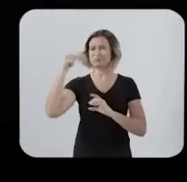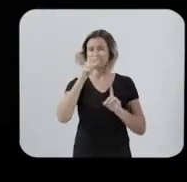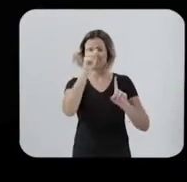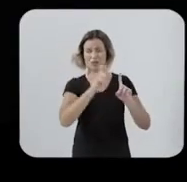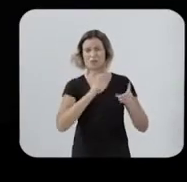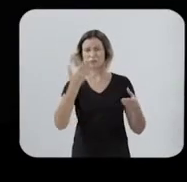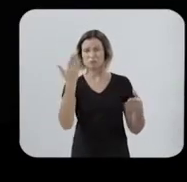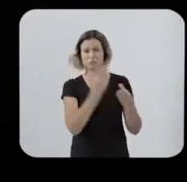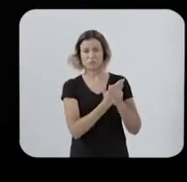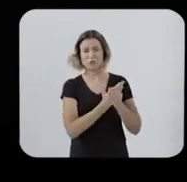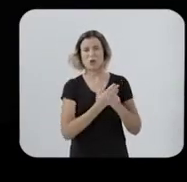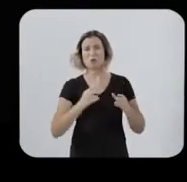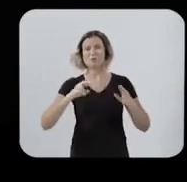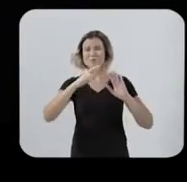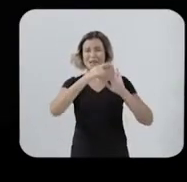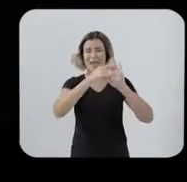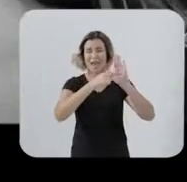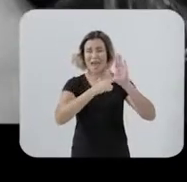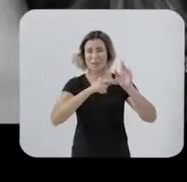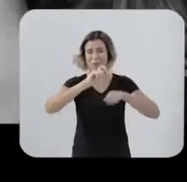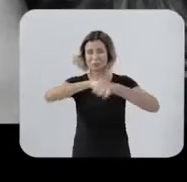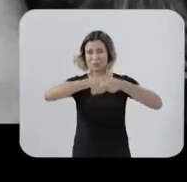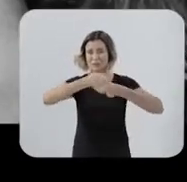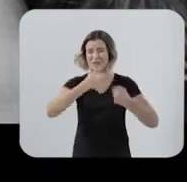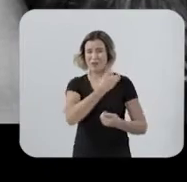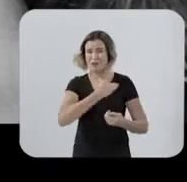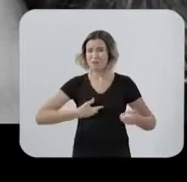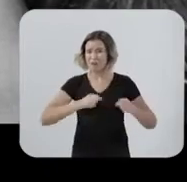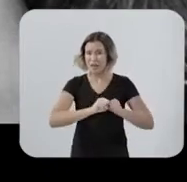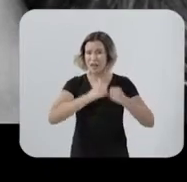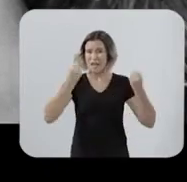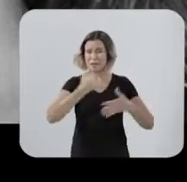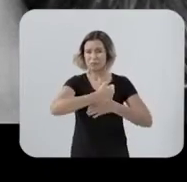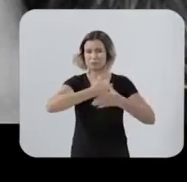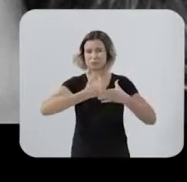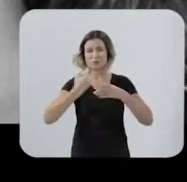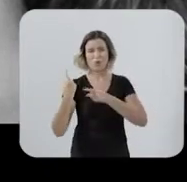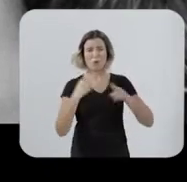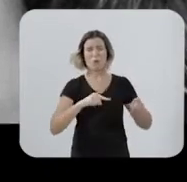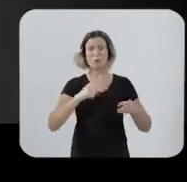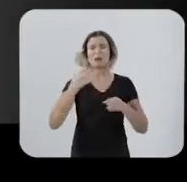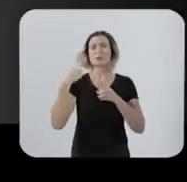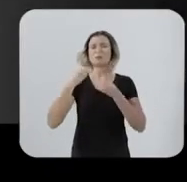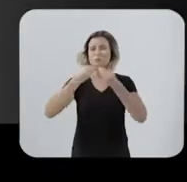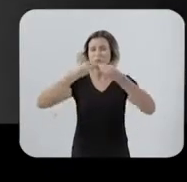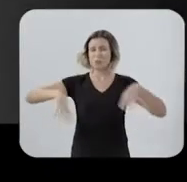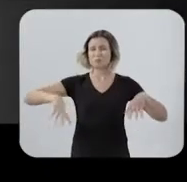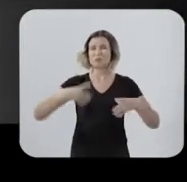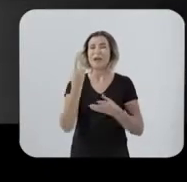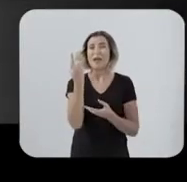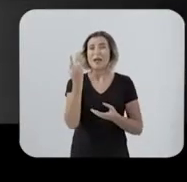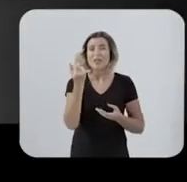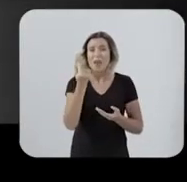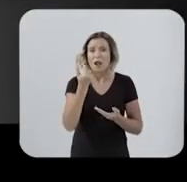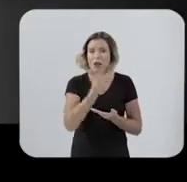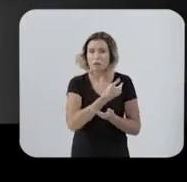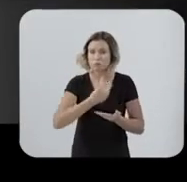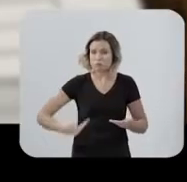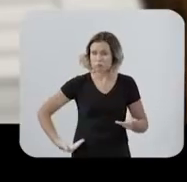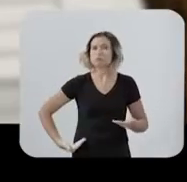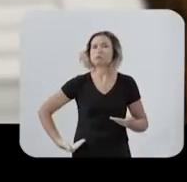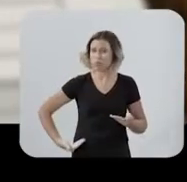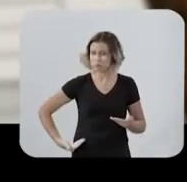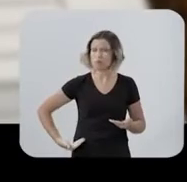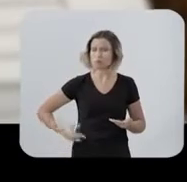é acusada De improbidade administrativa De ofender a moralidade do serviço público E de causar prejuízo ao erário